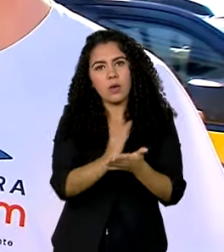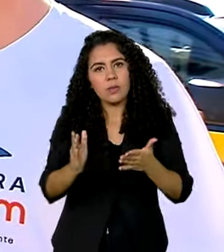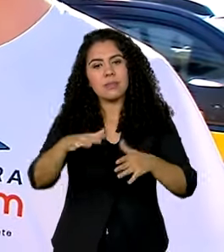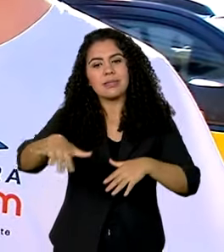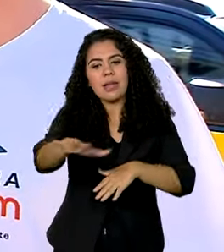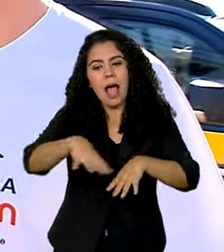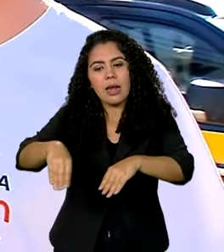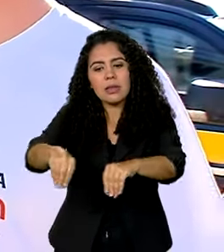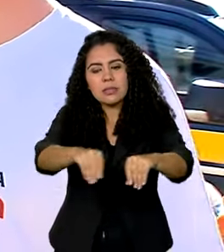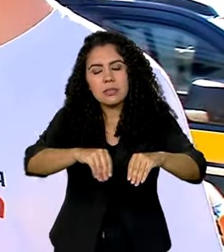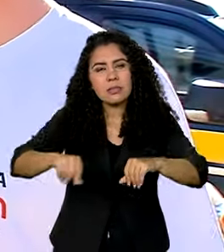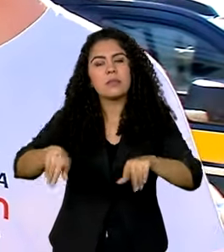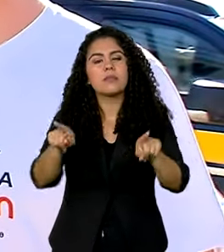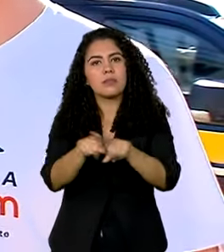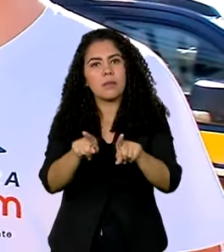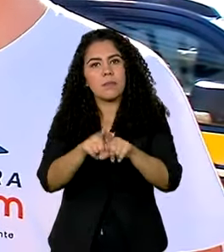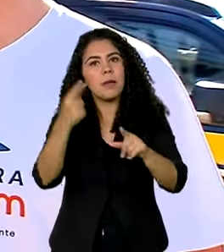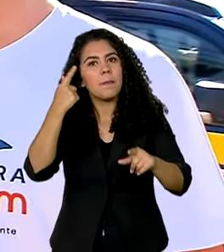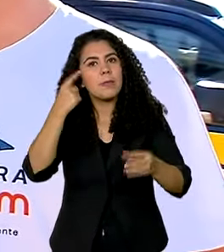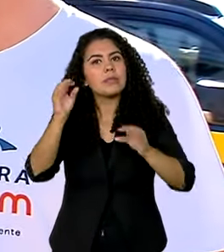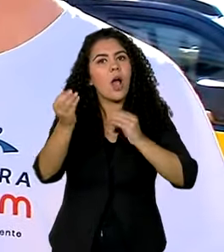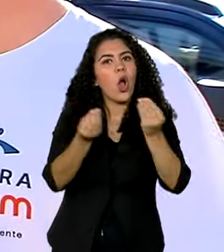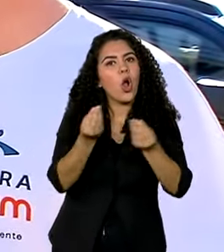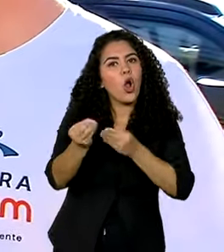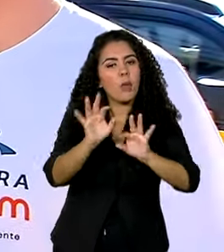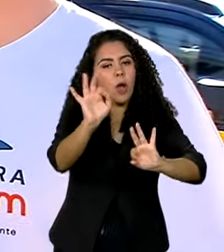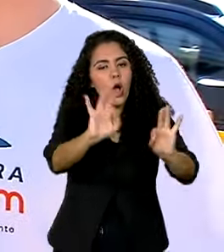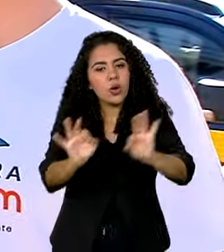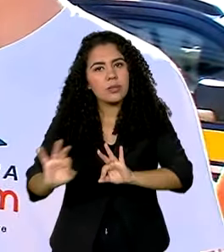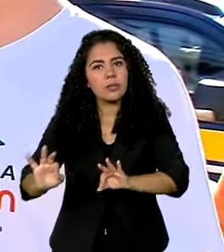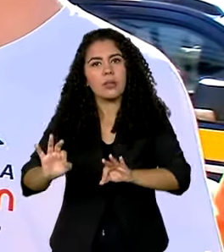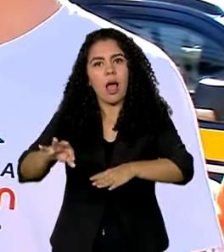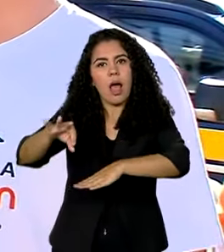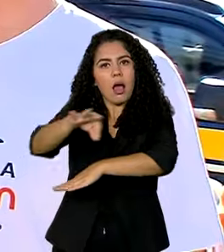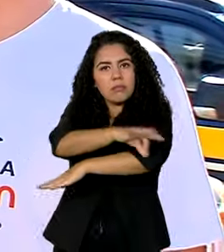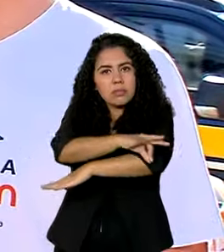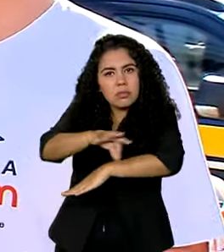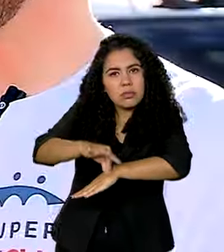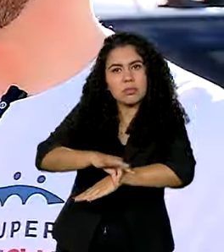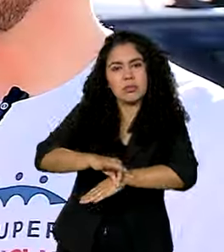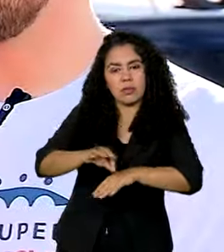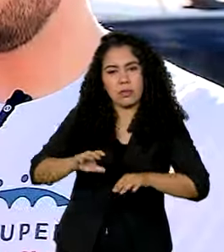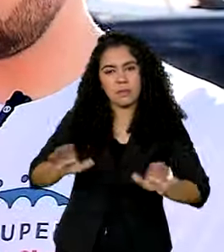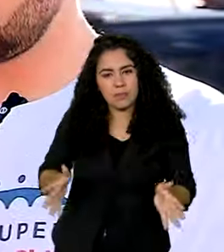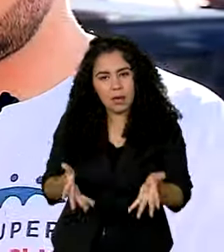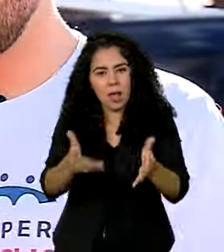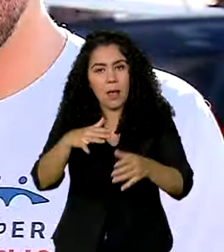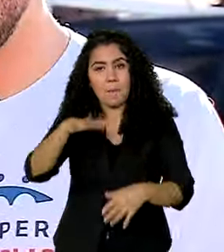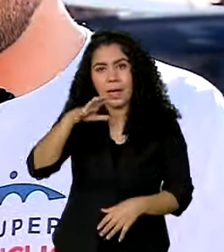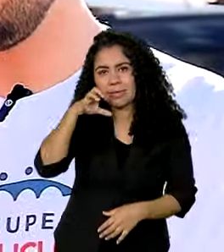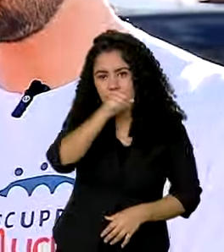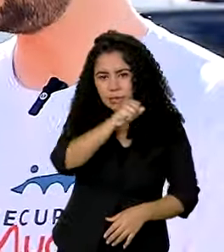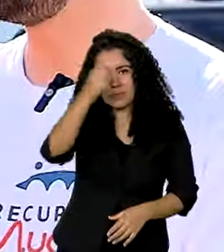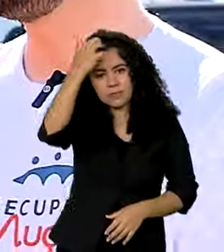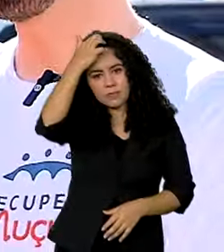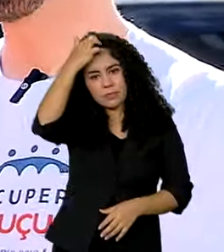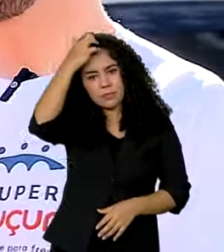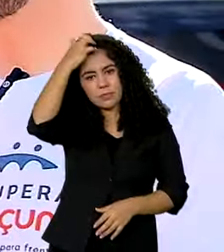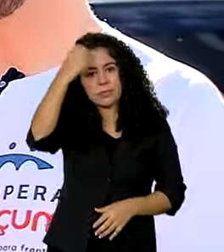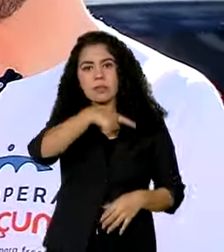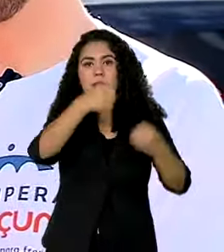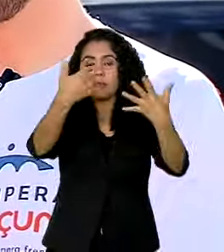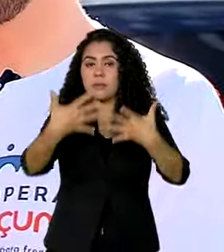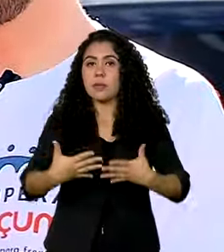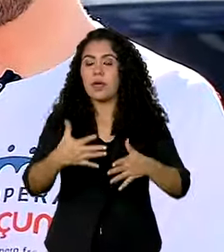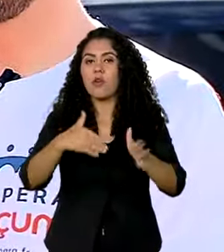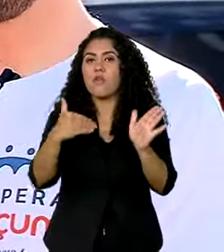precisamos pensar principalmente na infraestrutura e na celeridade que a gente possa dar para esse programa. A gente aprovou no final do ano passado um